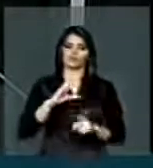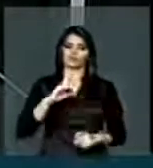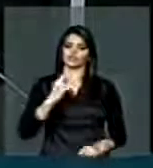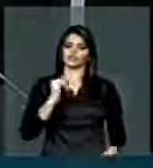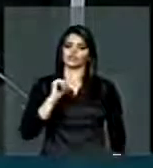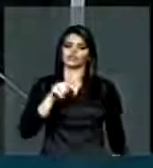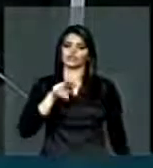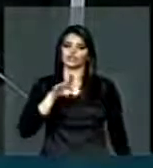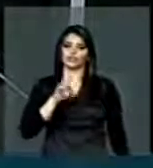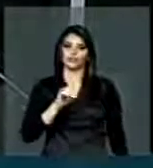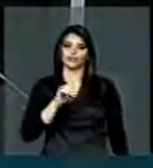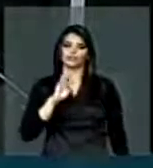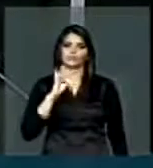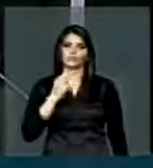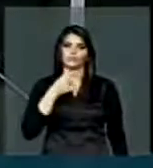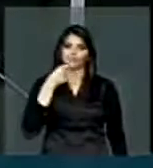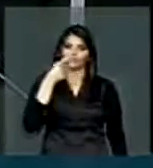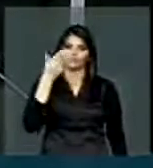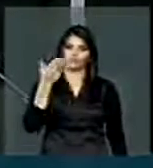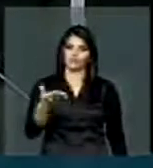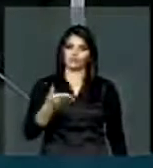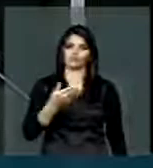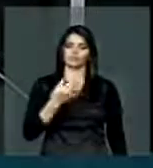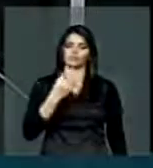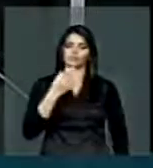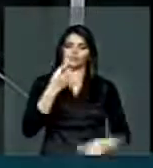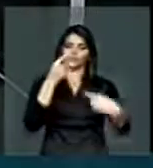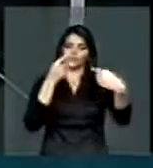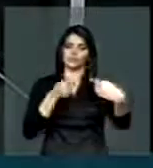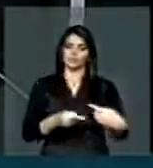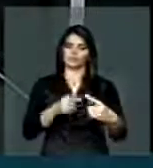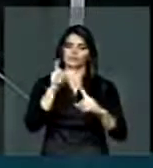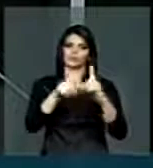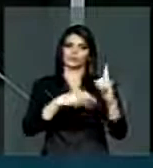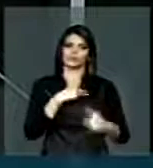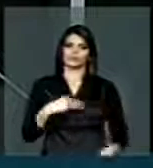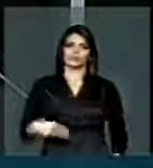Escócio, aquilo que foi levantado contra o ministro Gilberto Carvalho.